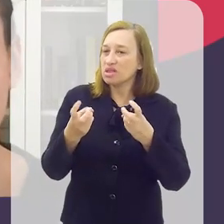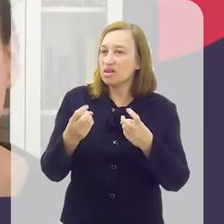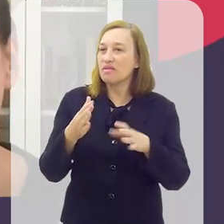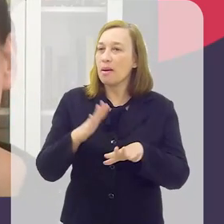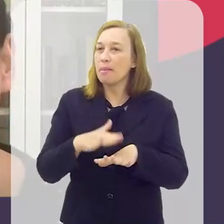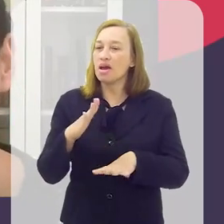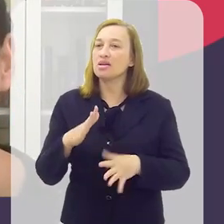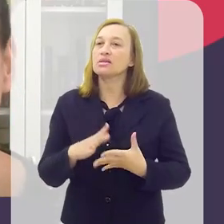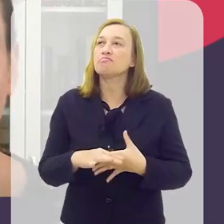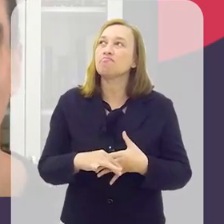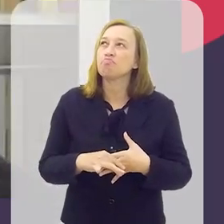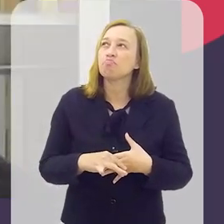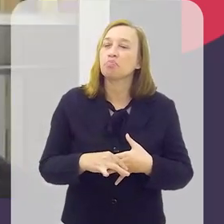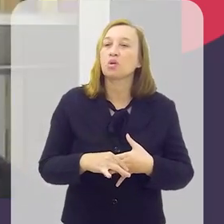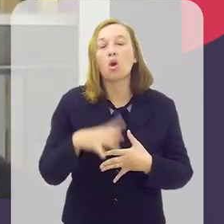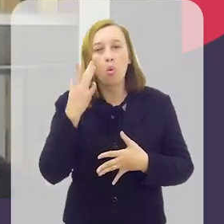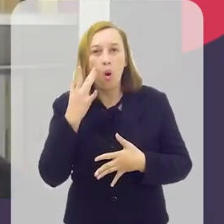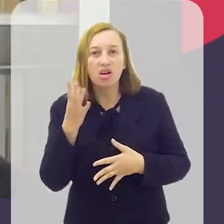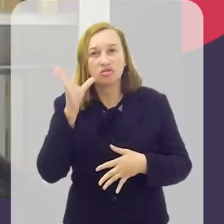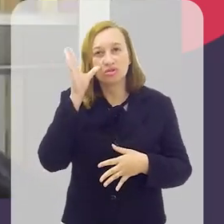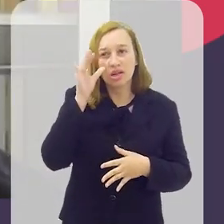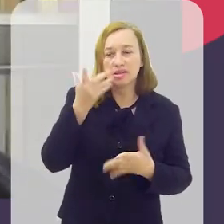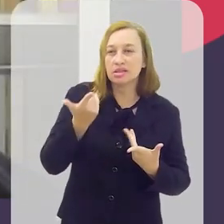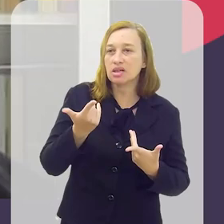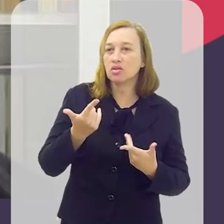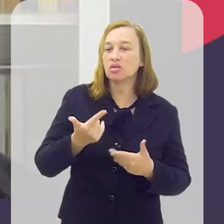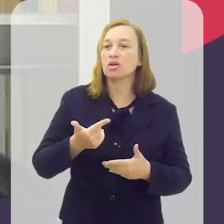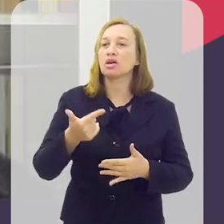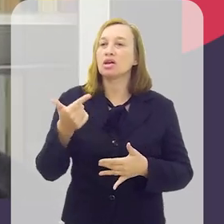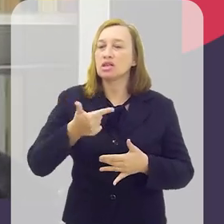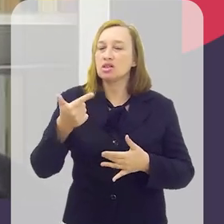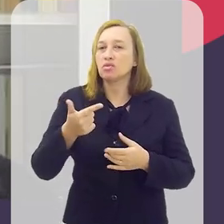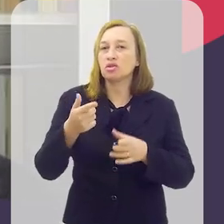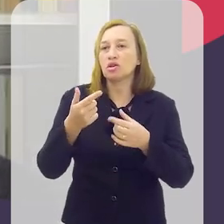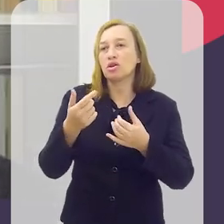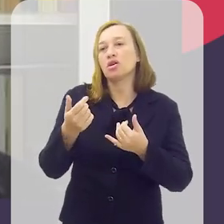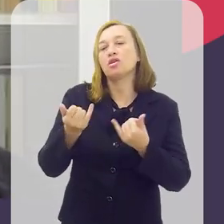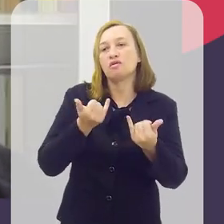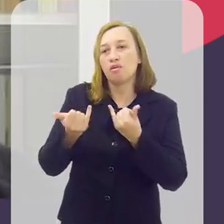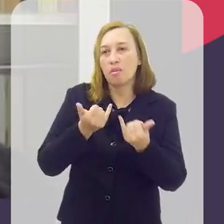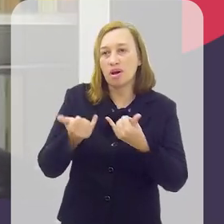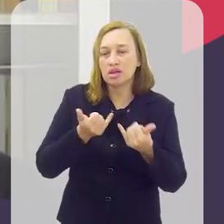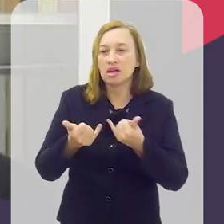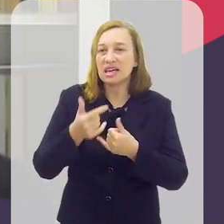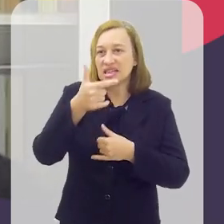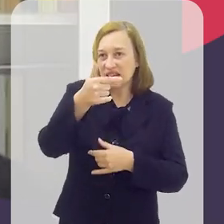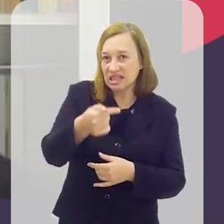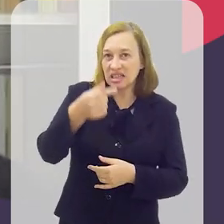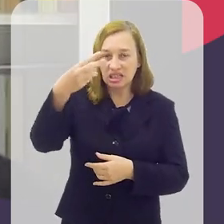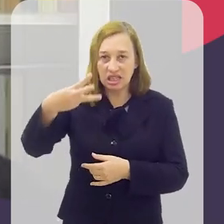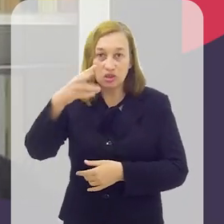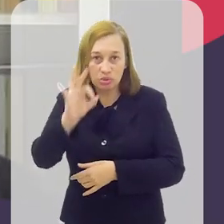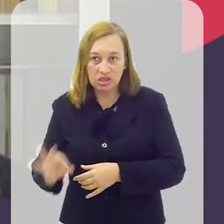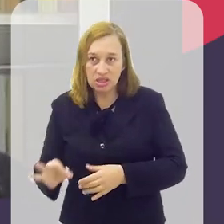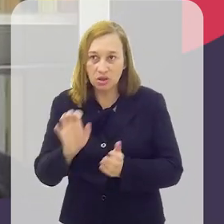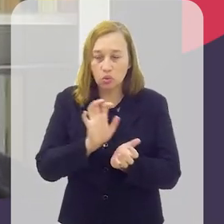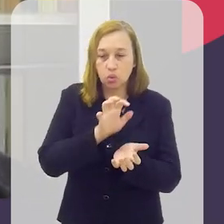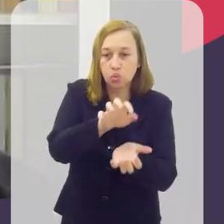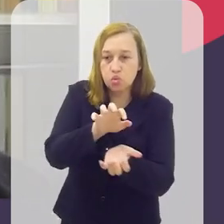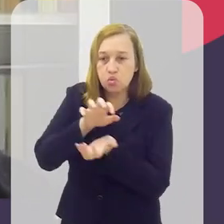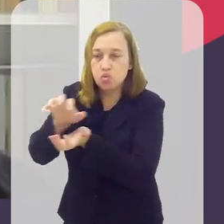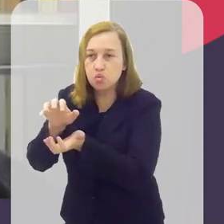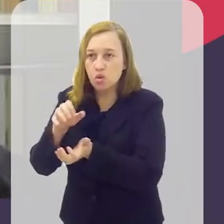noção mais completa, né? Eu acho interessante o seguinte dado que eu coletei, Que 73% dos entregadores